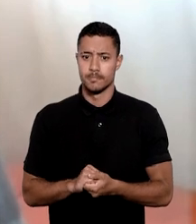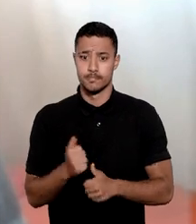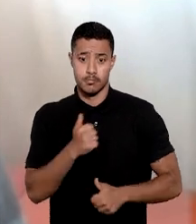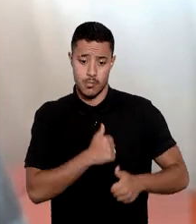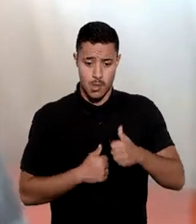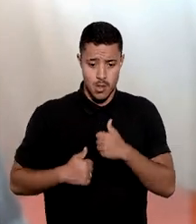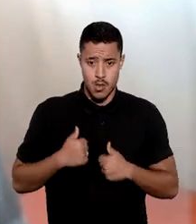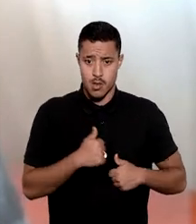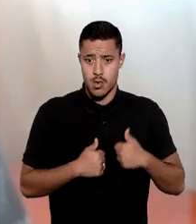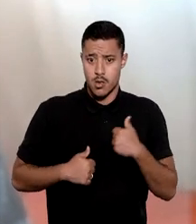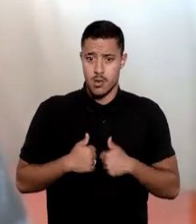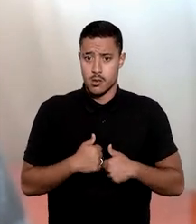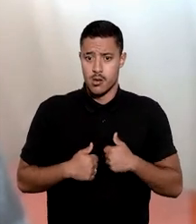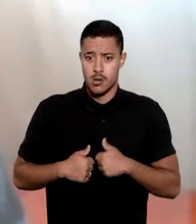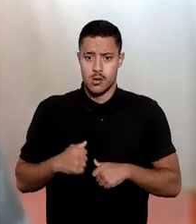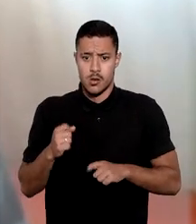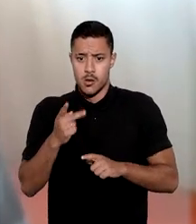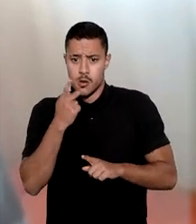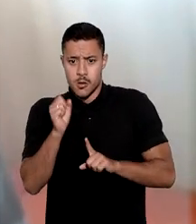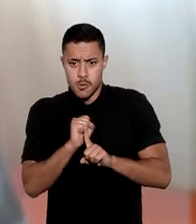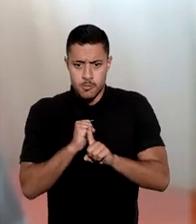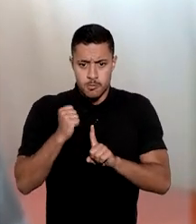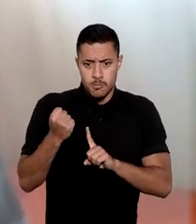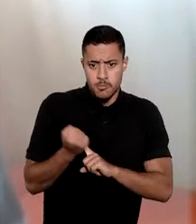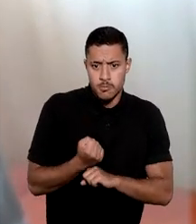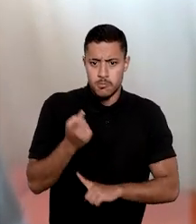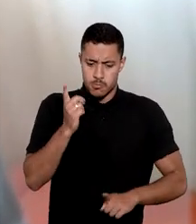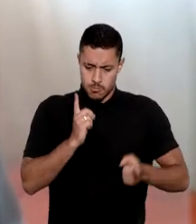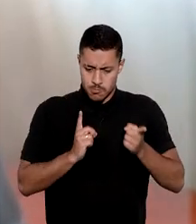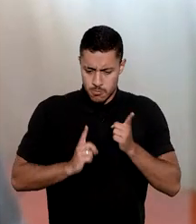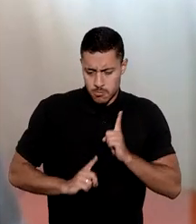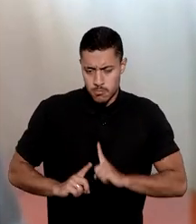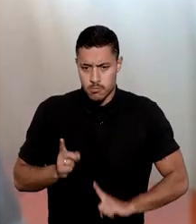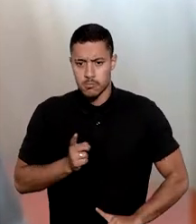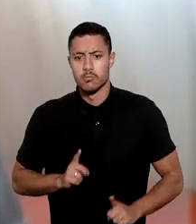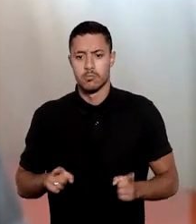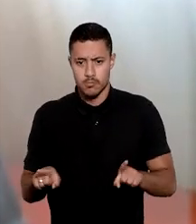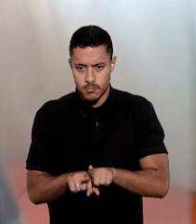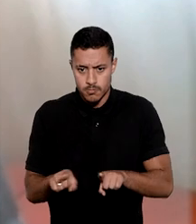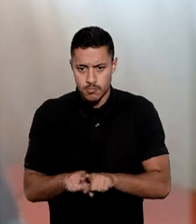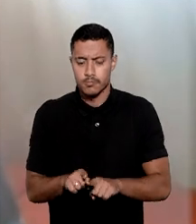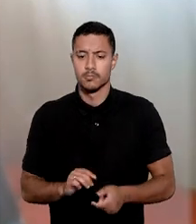ansiedade, para fobia social, para depressão recorrente,